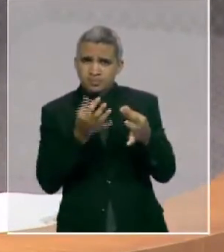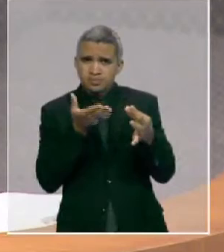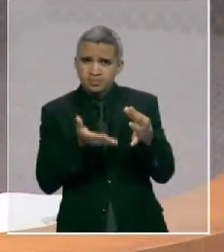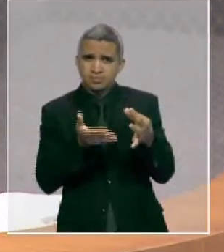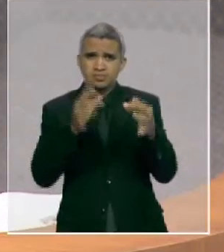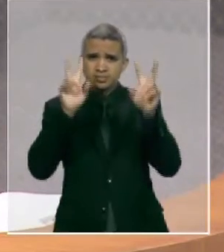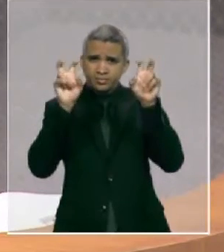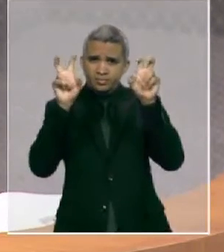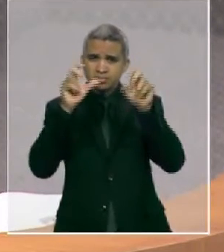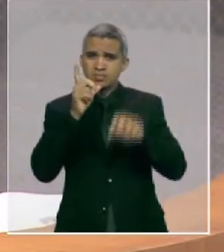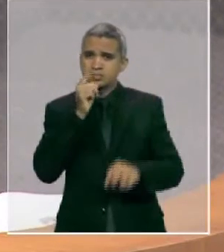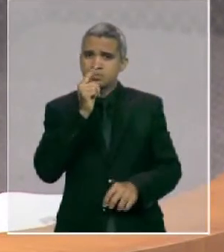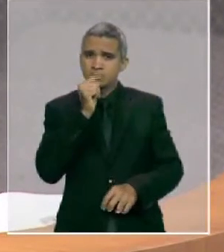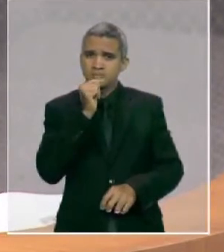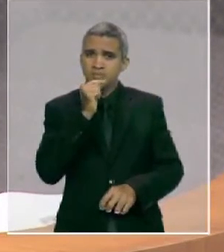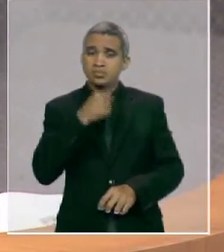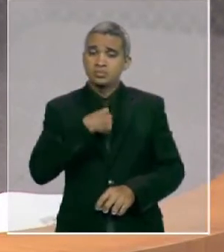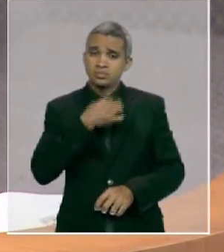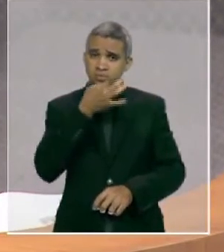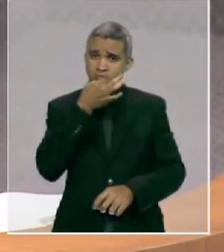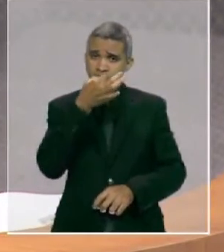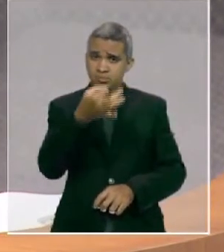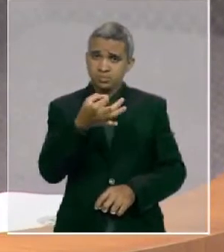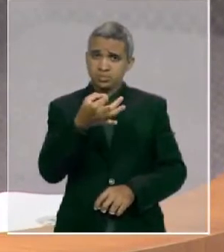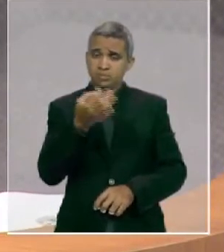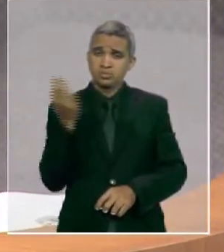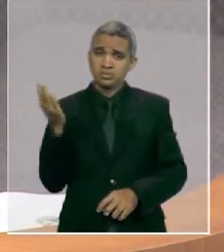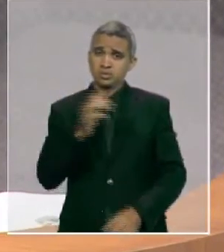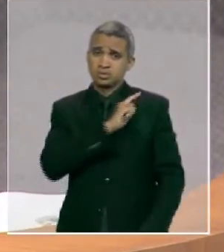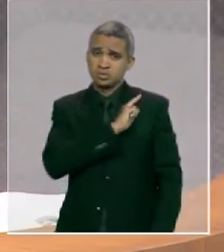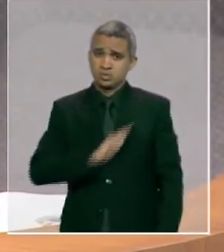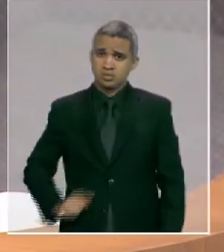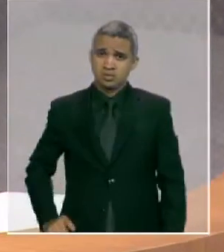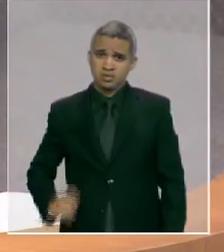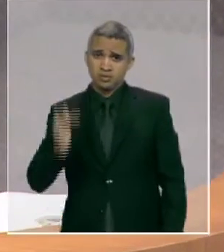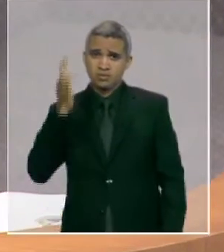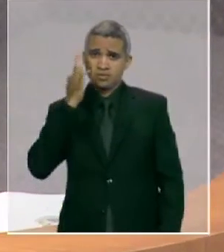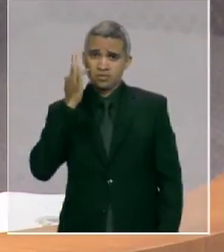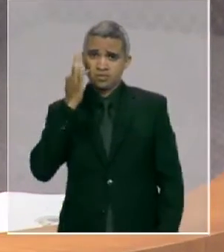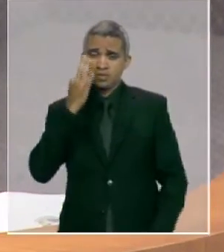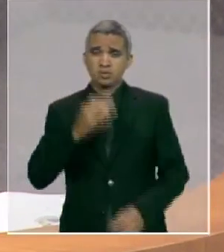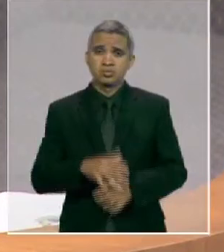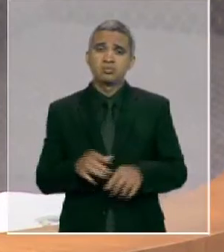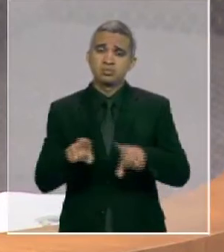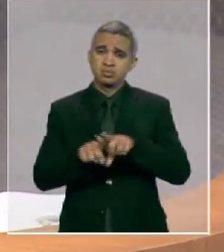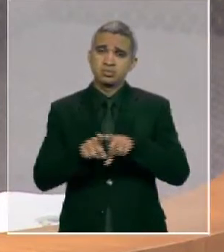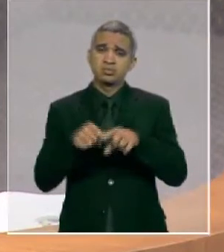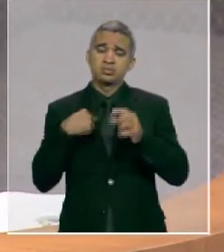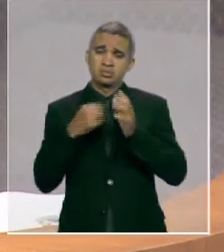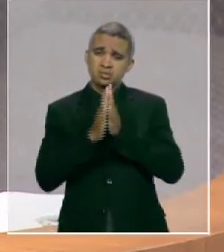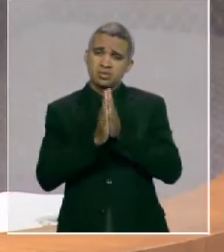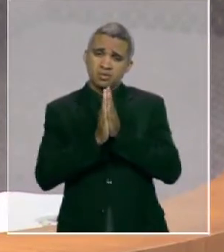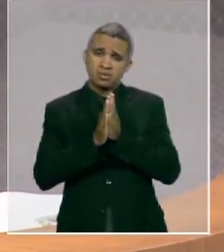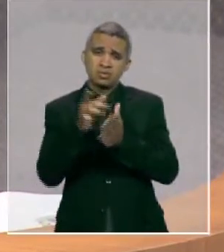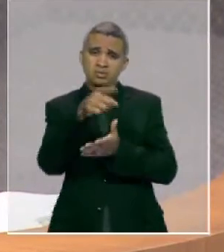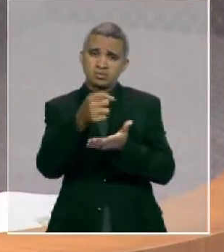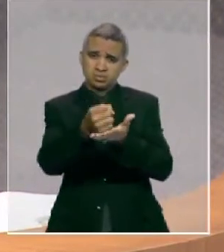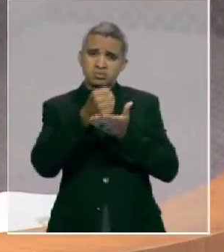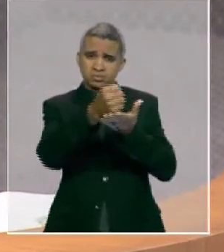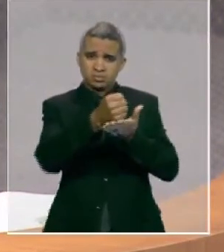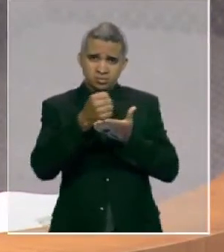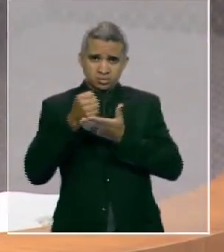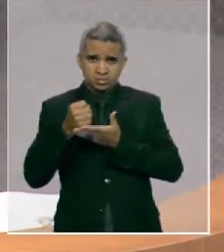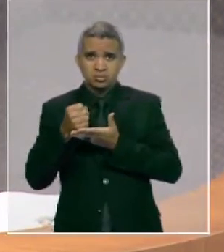água, senhores, é que eu vou sugerir ao governador Flávio Dino, senhores, e eu queria o apoio desta casa, a criação de uma